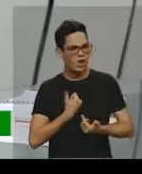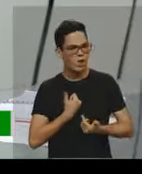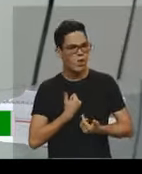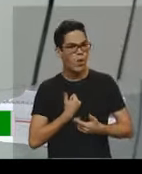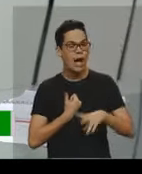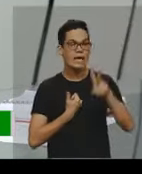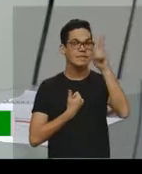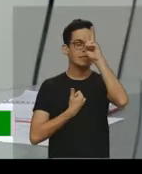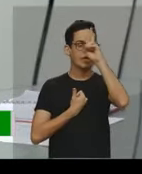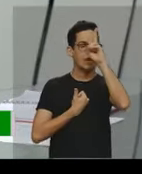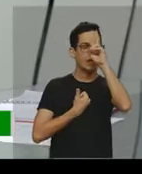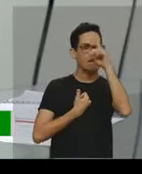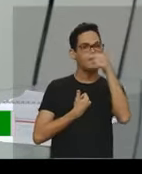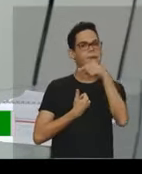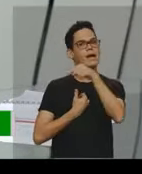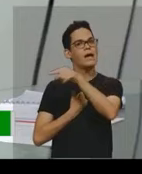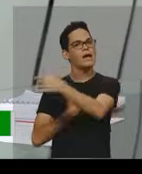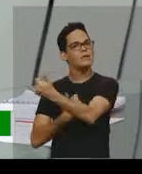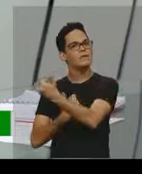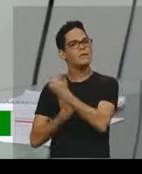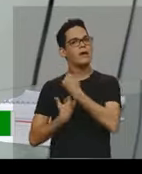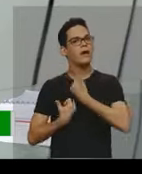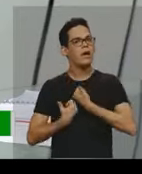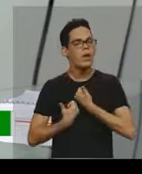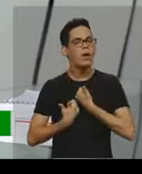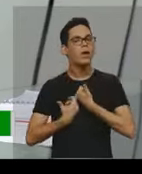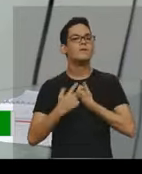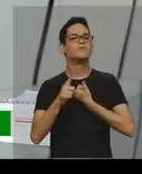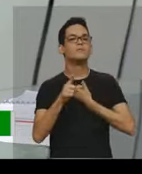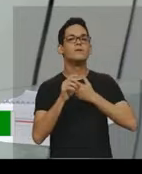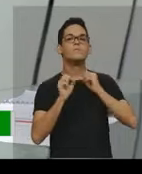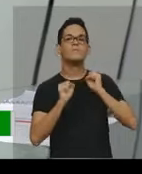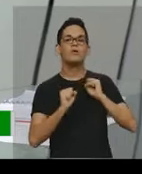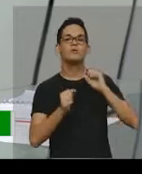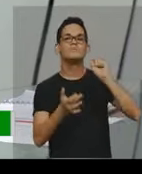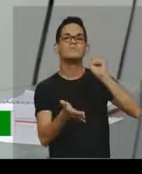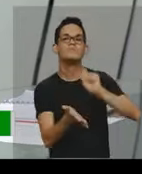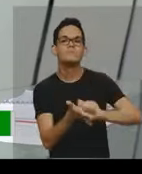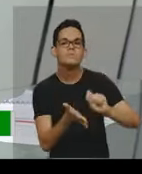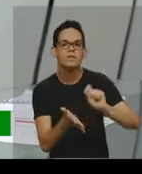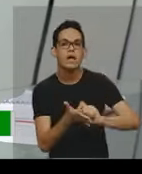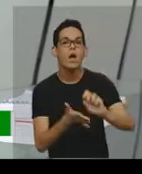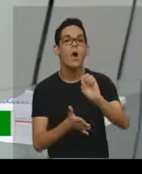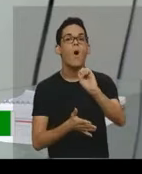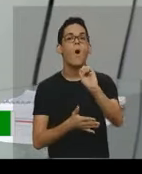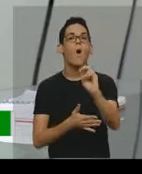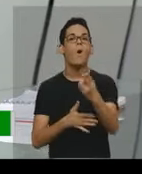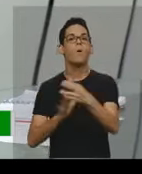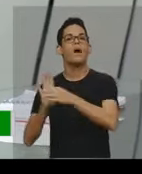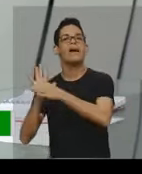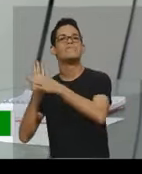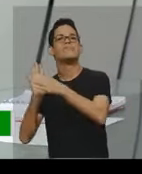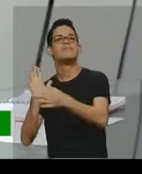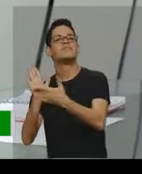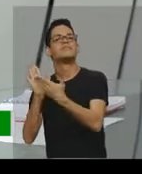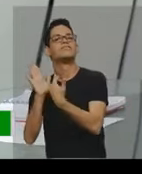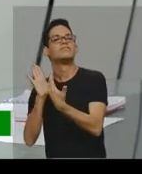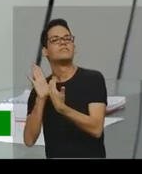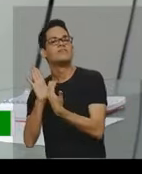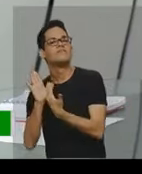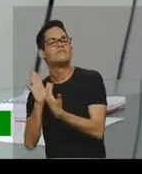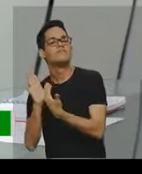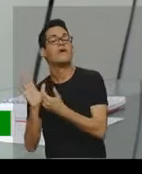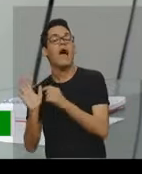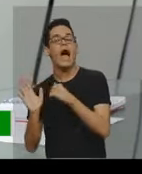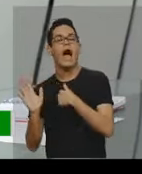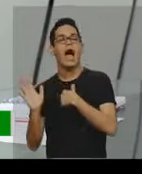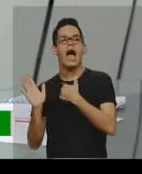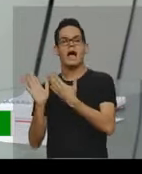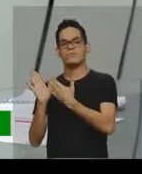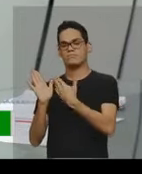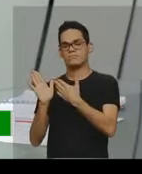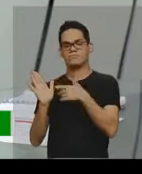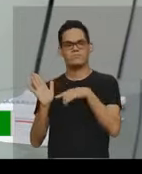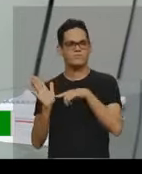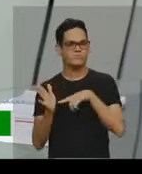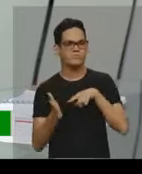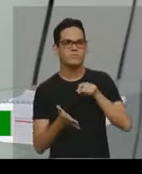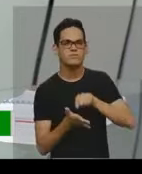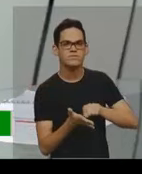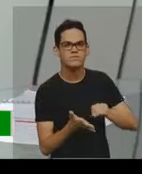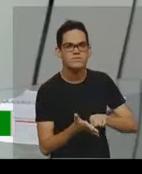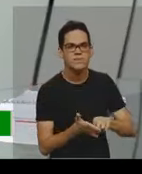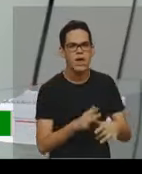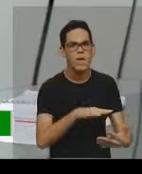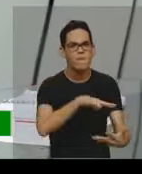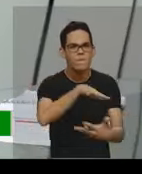uma citação e aquela citação você pode colocar lá na sua redação, né? Então, conhecimento de